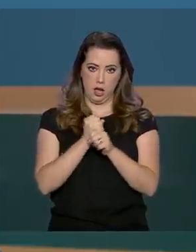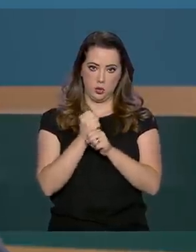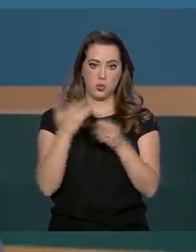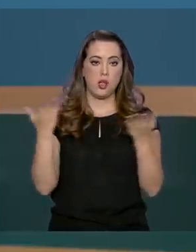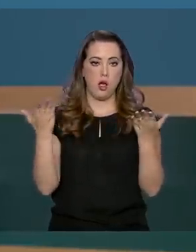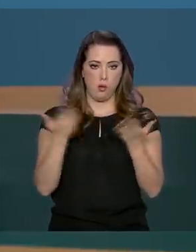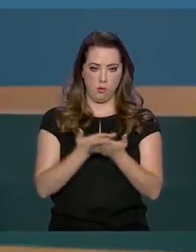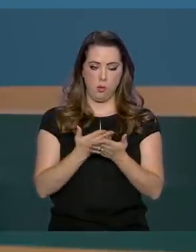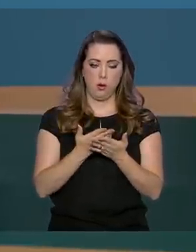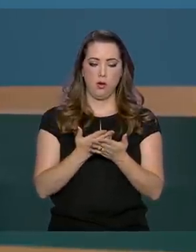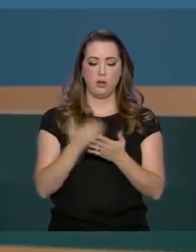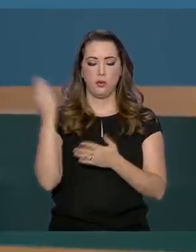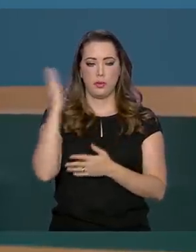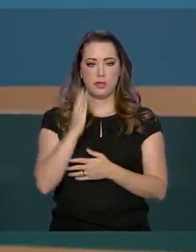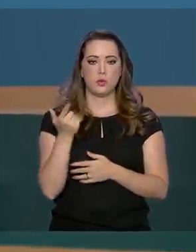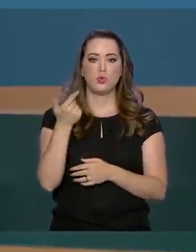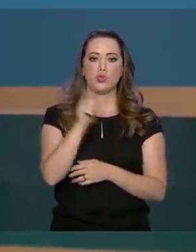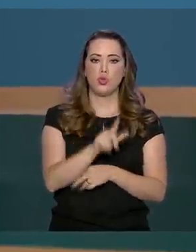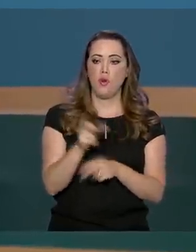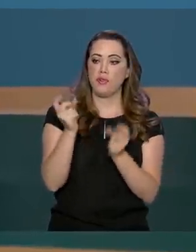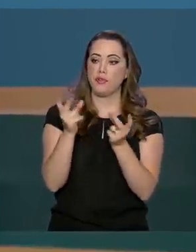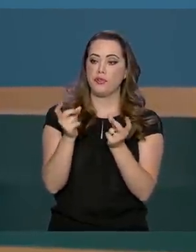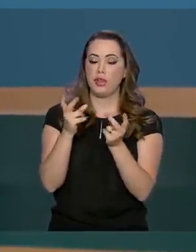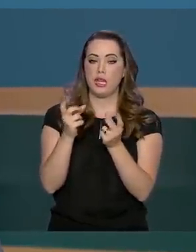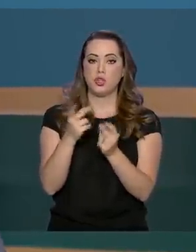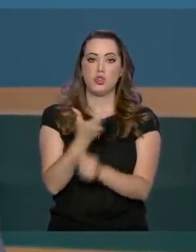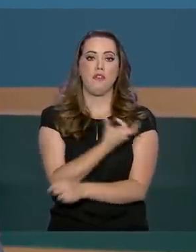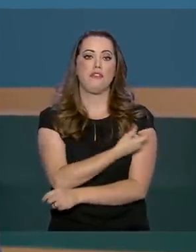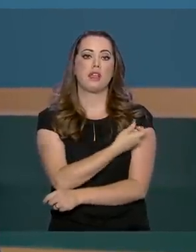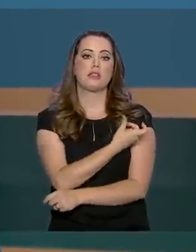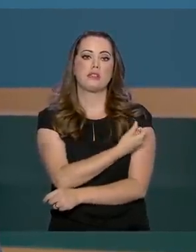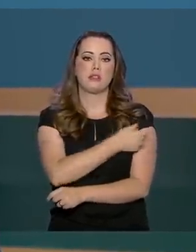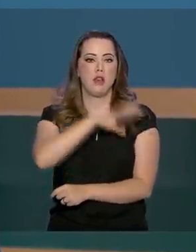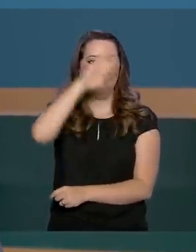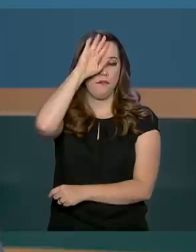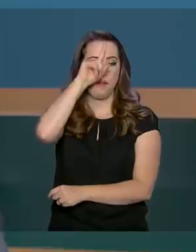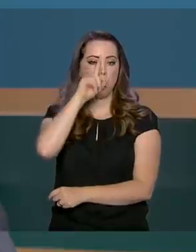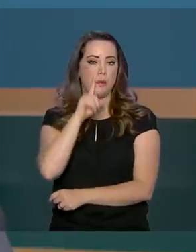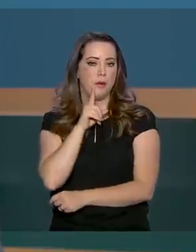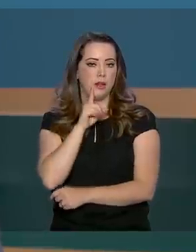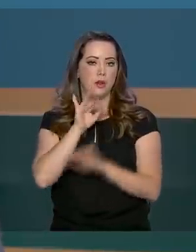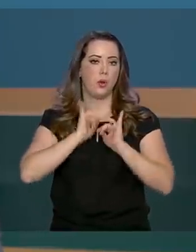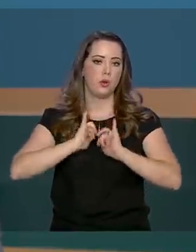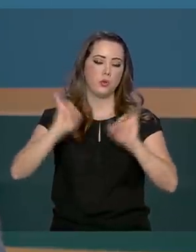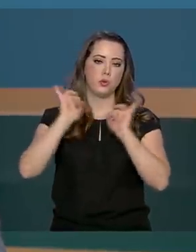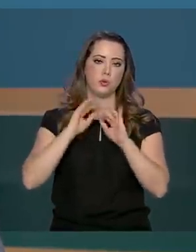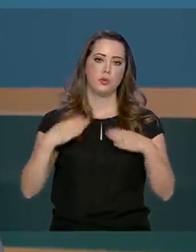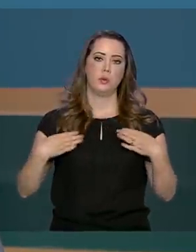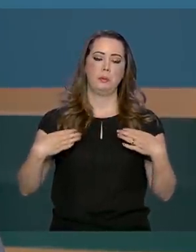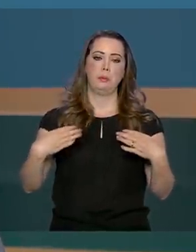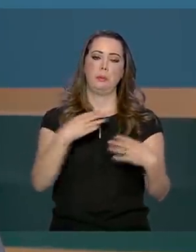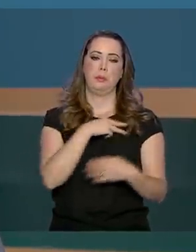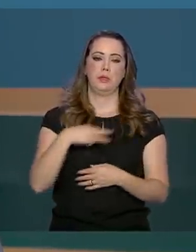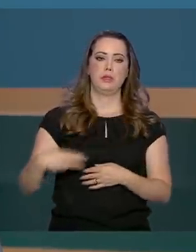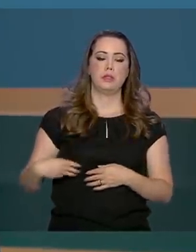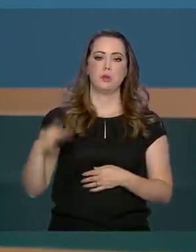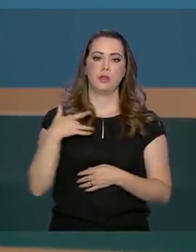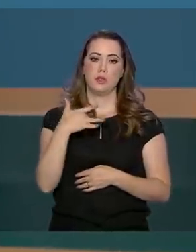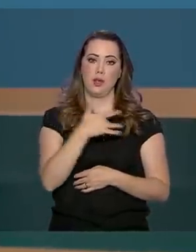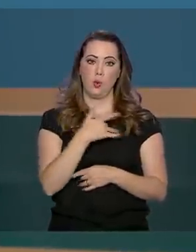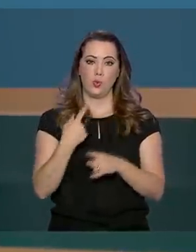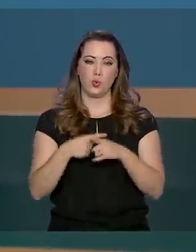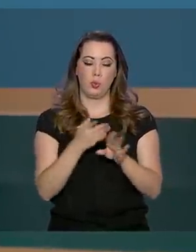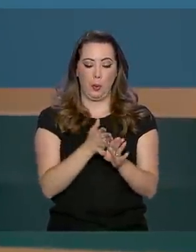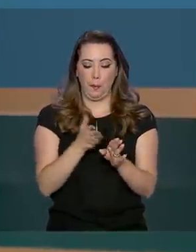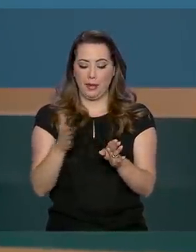exportar vacina contra a febre amarela. O anúncio foi feito pelo ministro da Saúde, Luiz Henrique Mandetta. Entre 2017